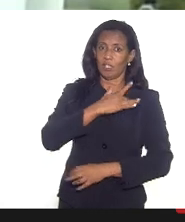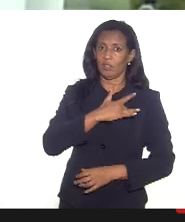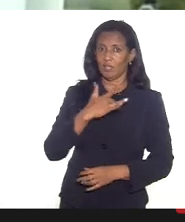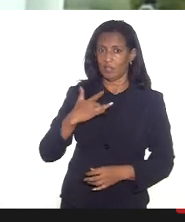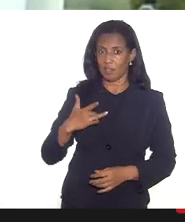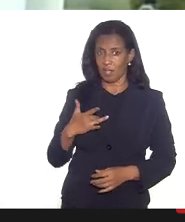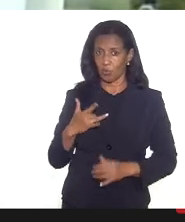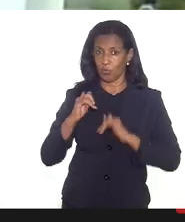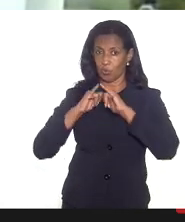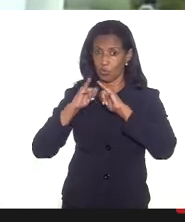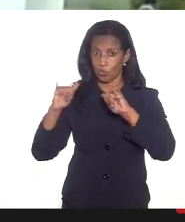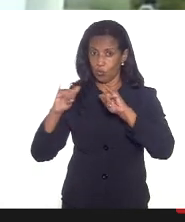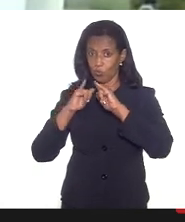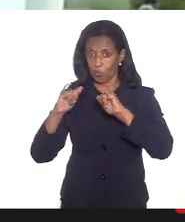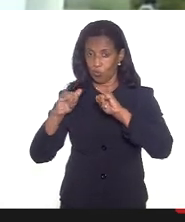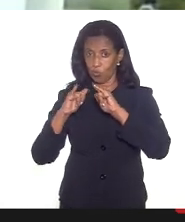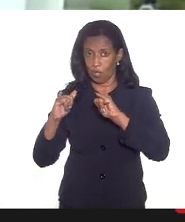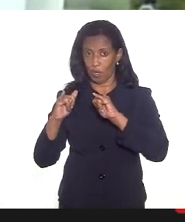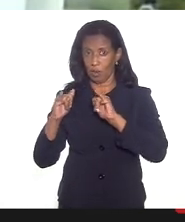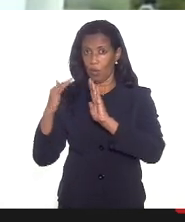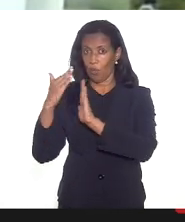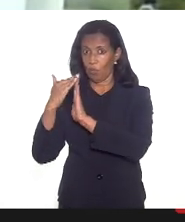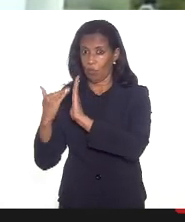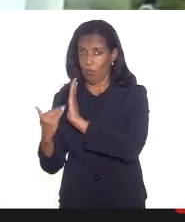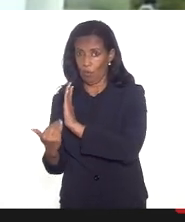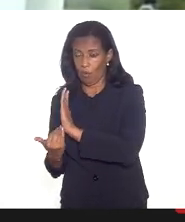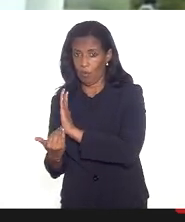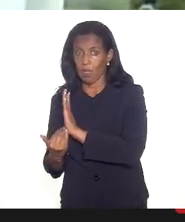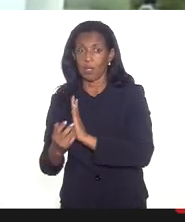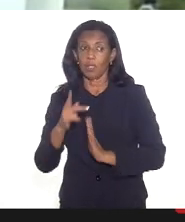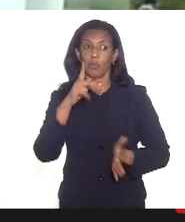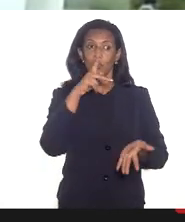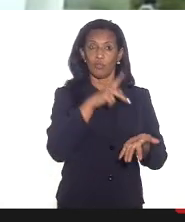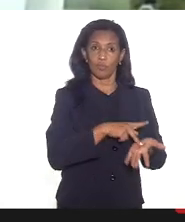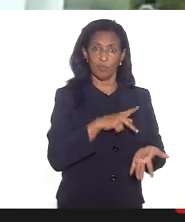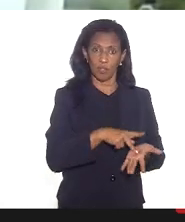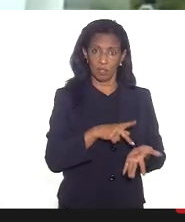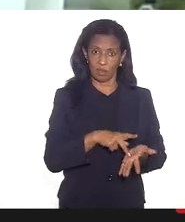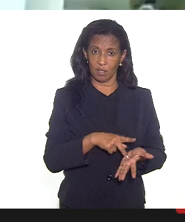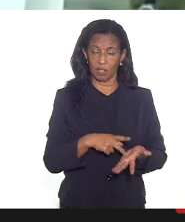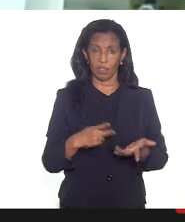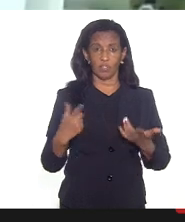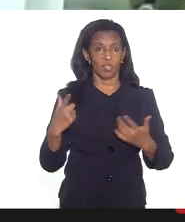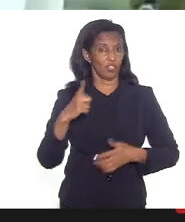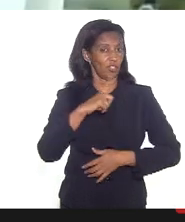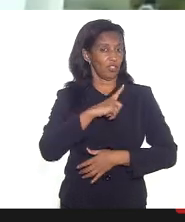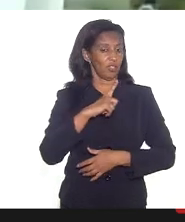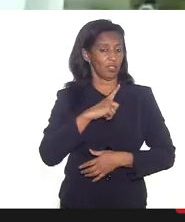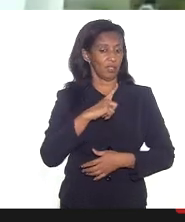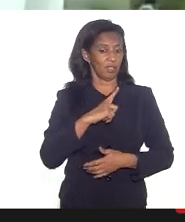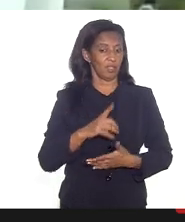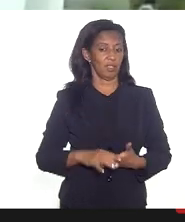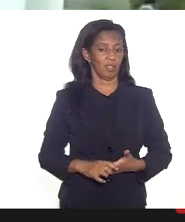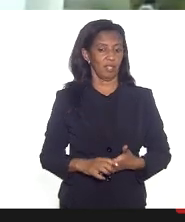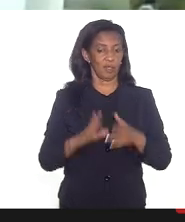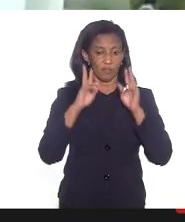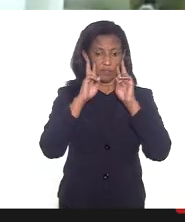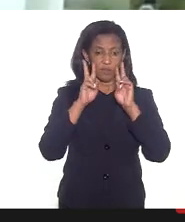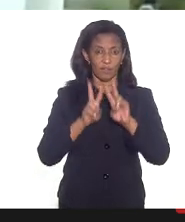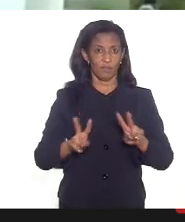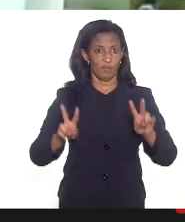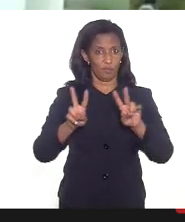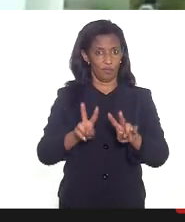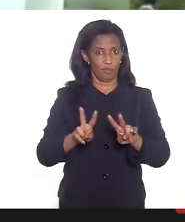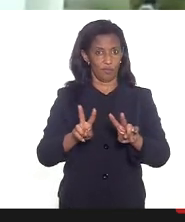divulga como norma e o que de fato a gente tem visto na